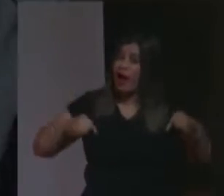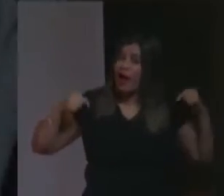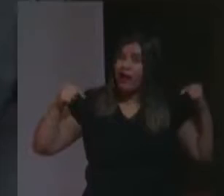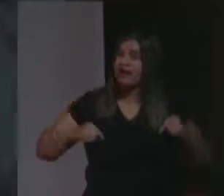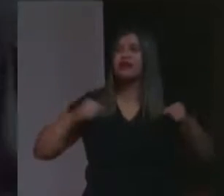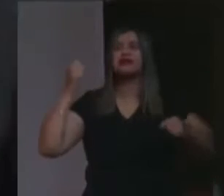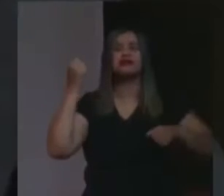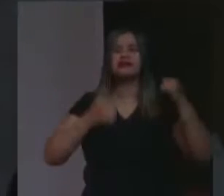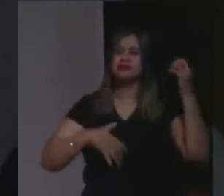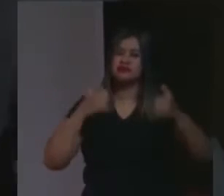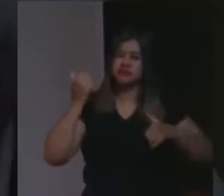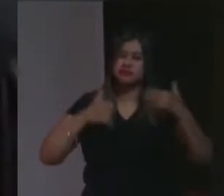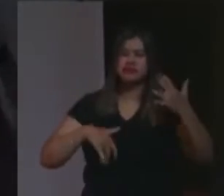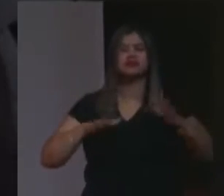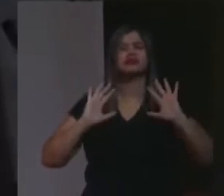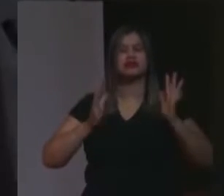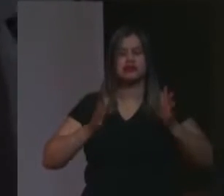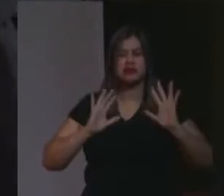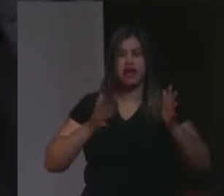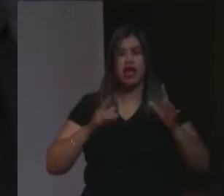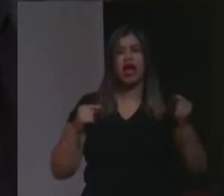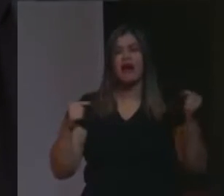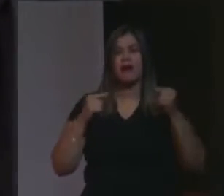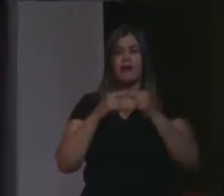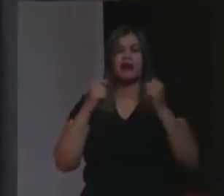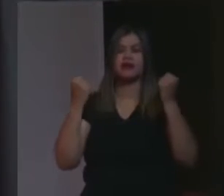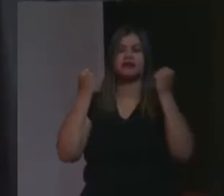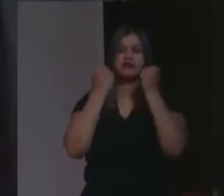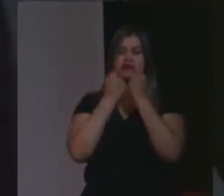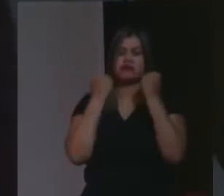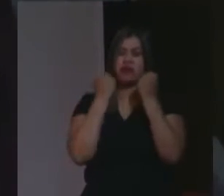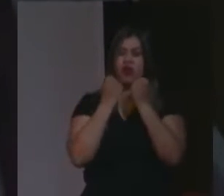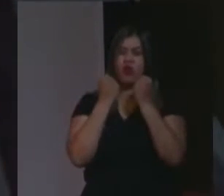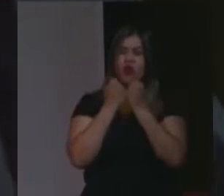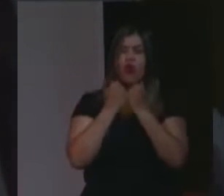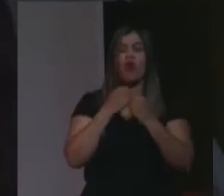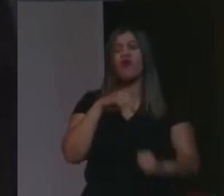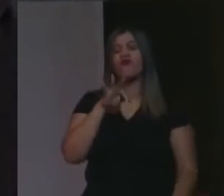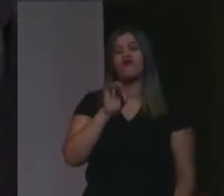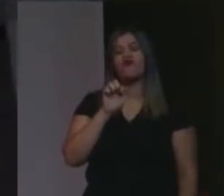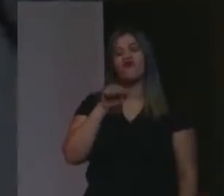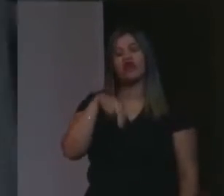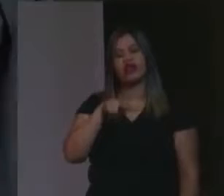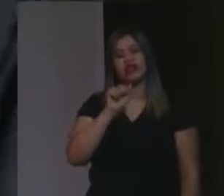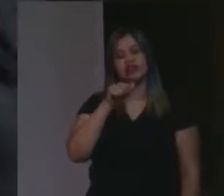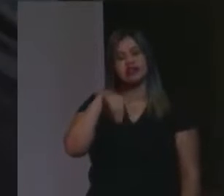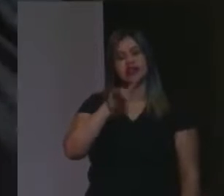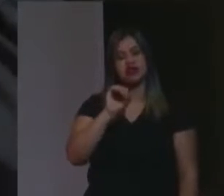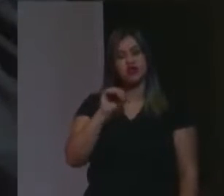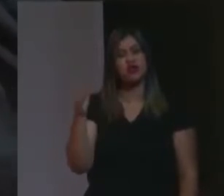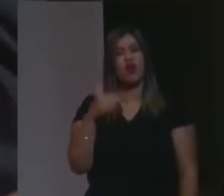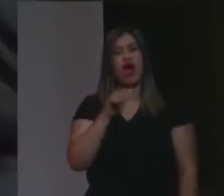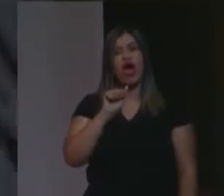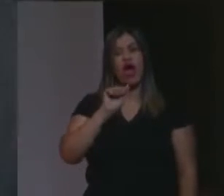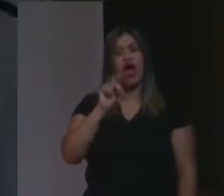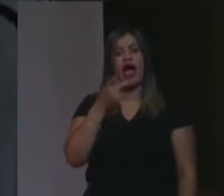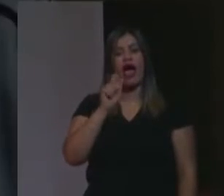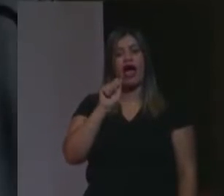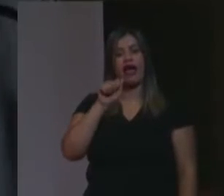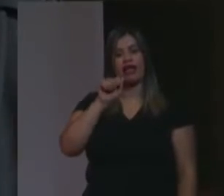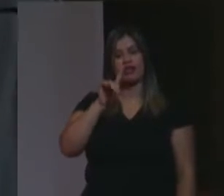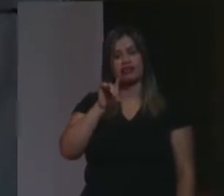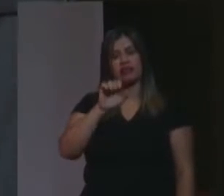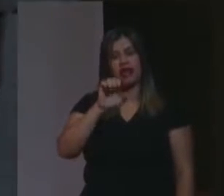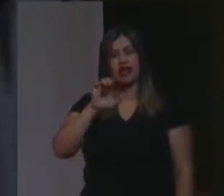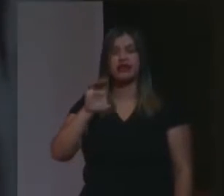falei, inclusive, em defesa do candidato Fernando Haddad. Não venho fazer a apologia do presidente da